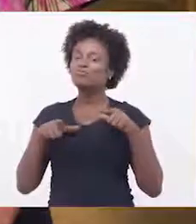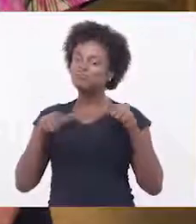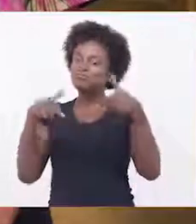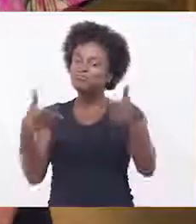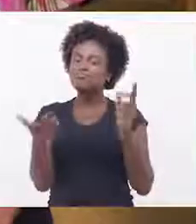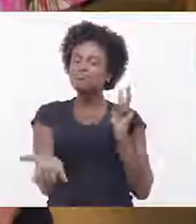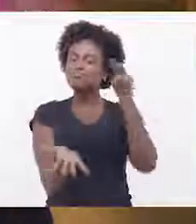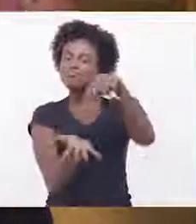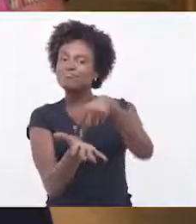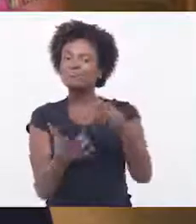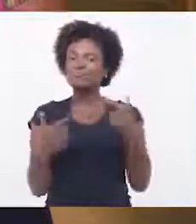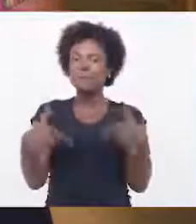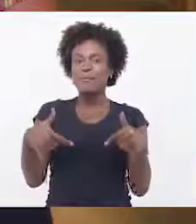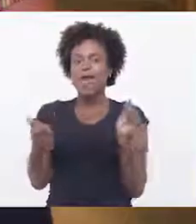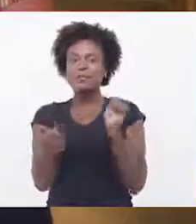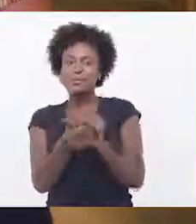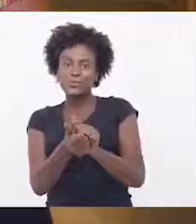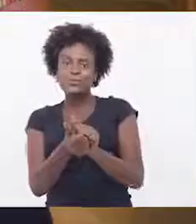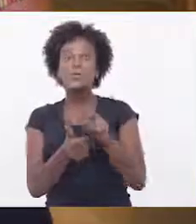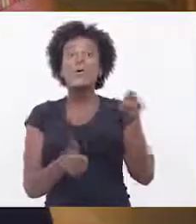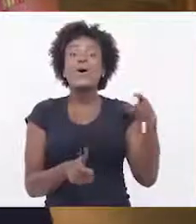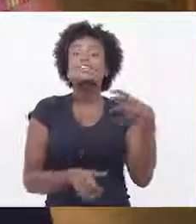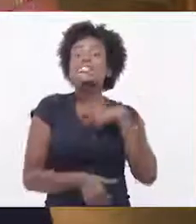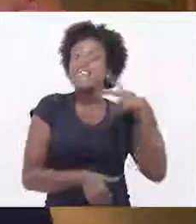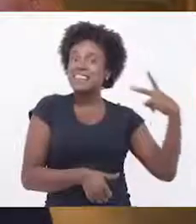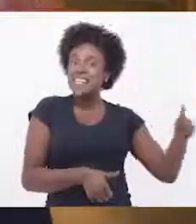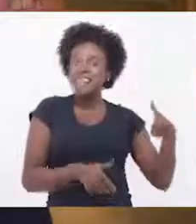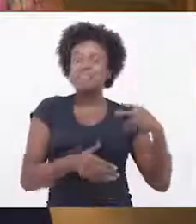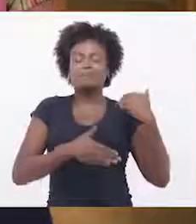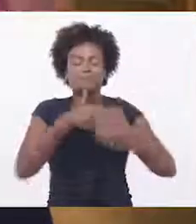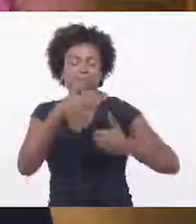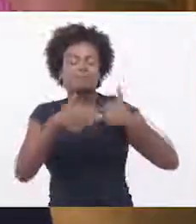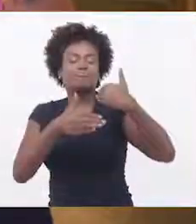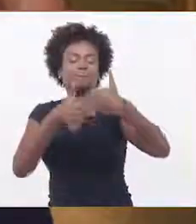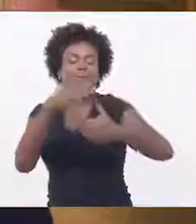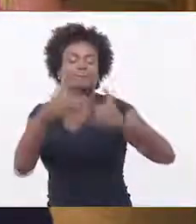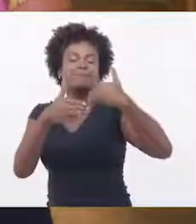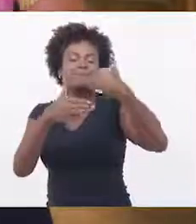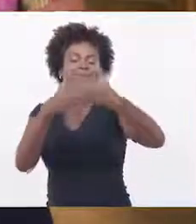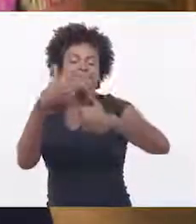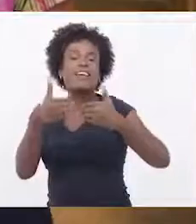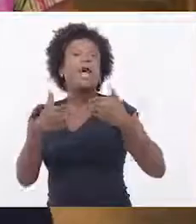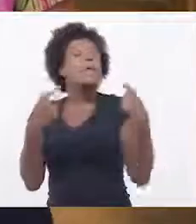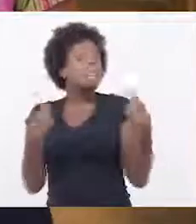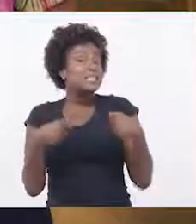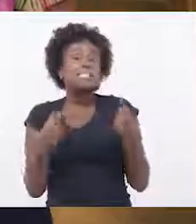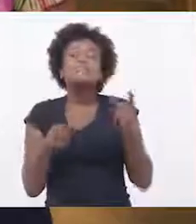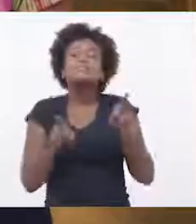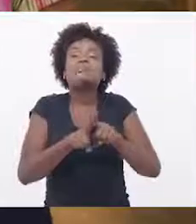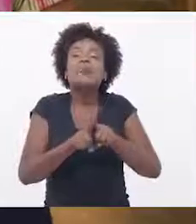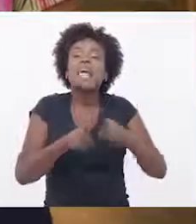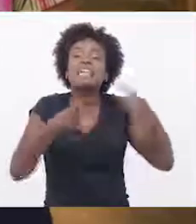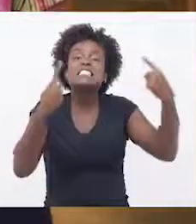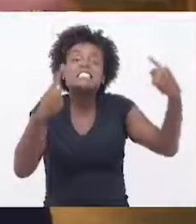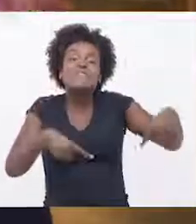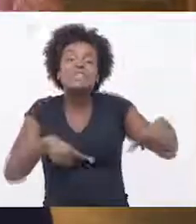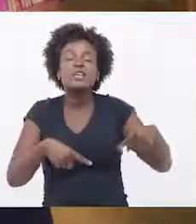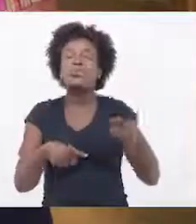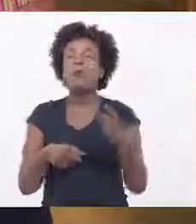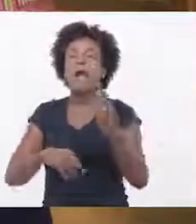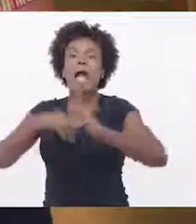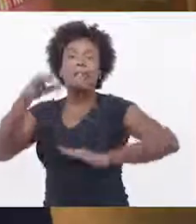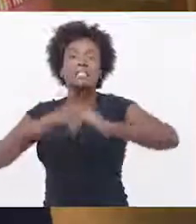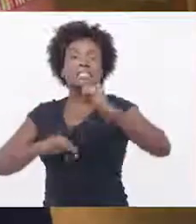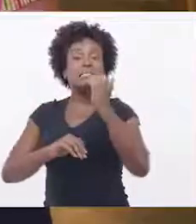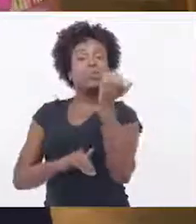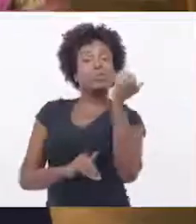empoderar da sua campanha. O segundo é o desenvolvimento dos voluntários. Então, conforme eles estão vendo que eles estão aprendendo, eles estão contribuindo, eles também